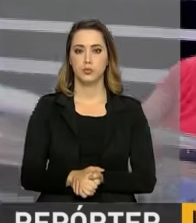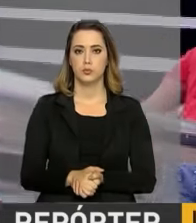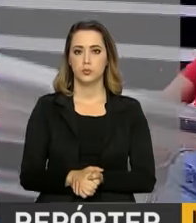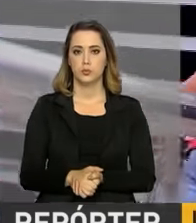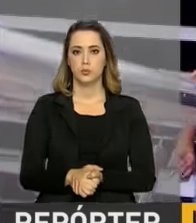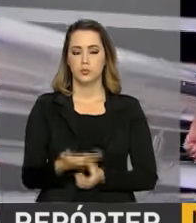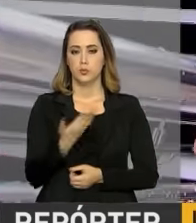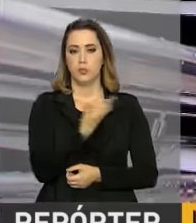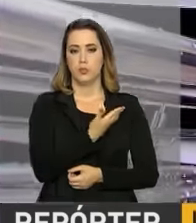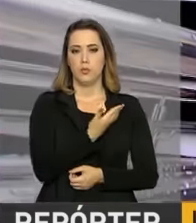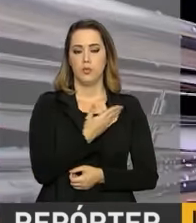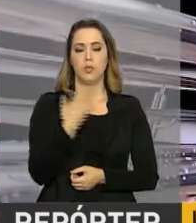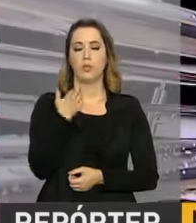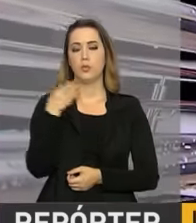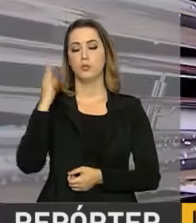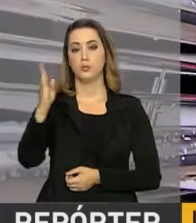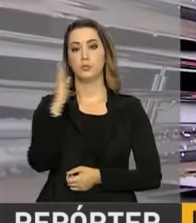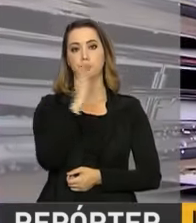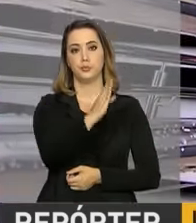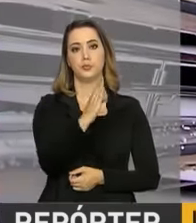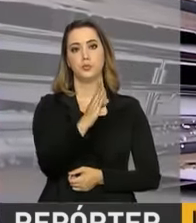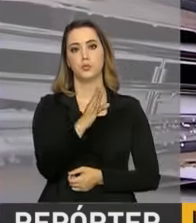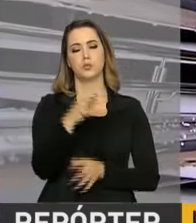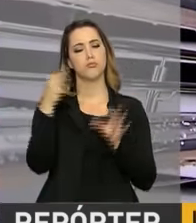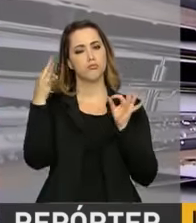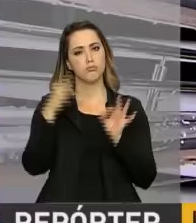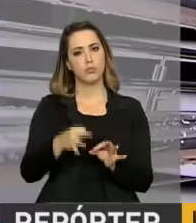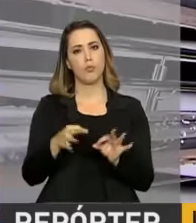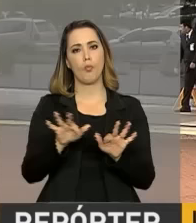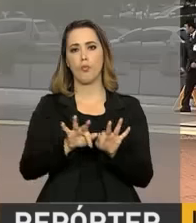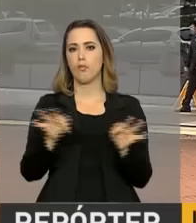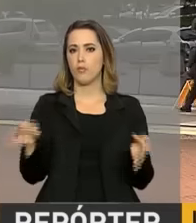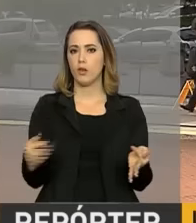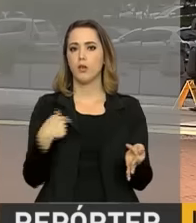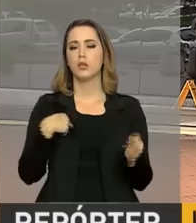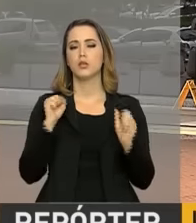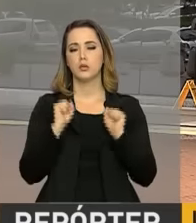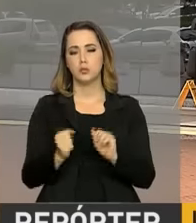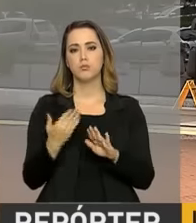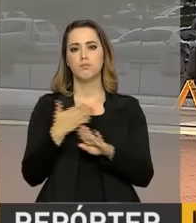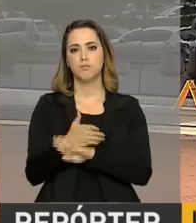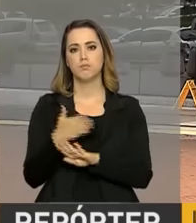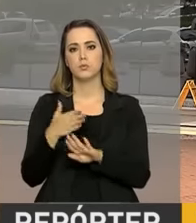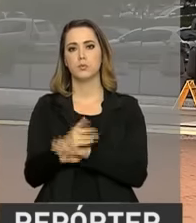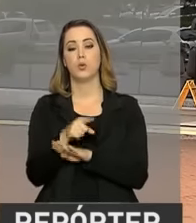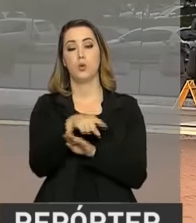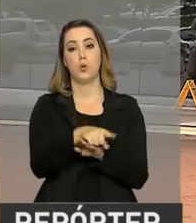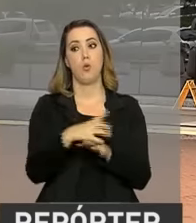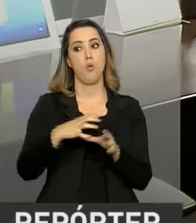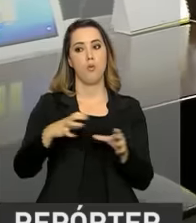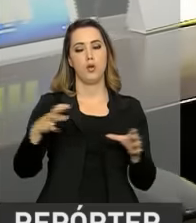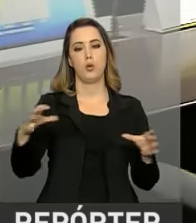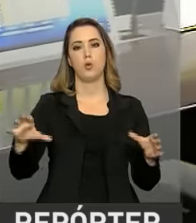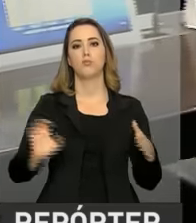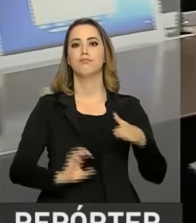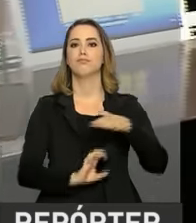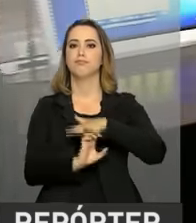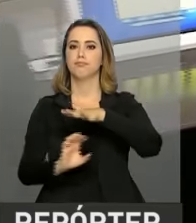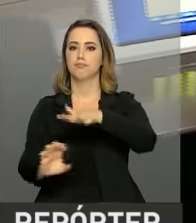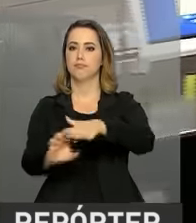Brasil enxuto e cada vez mais ao alcance da mão. A maior instituição financeira do país está